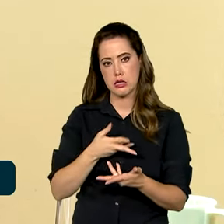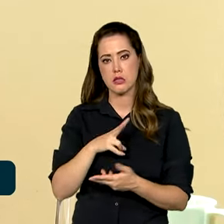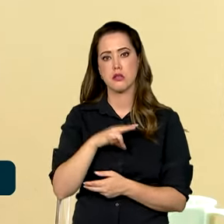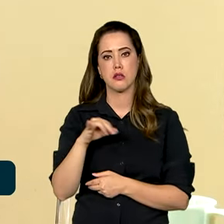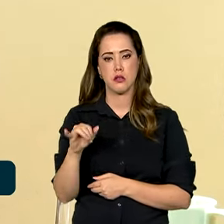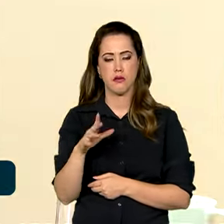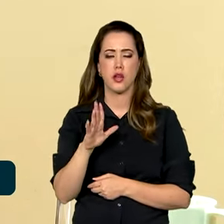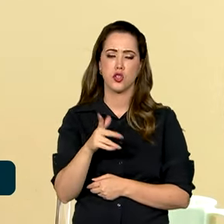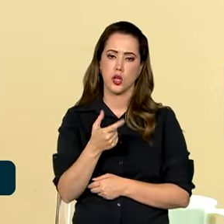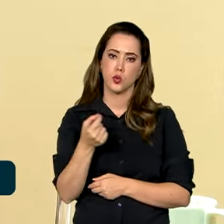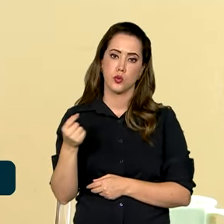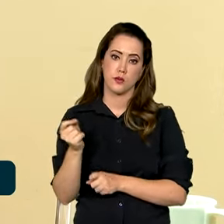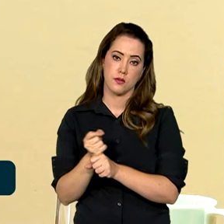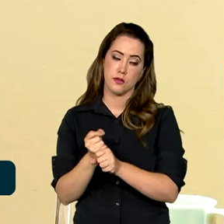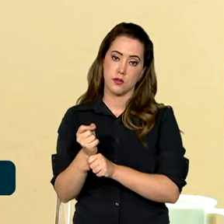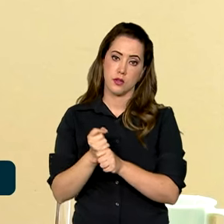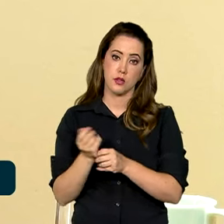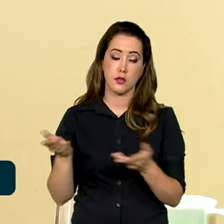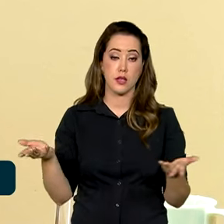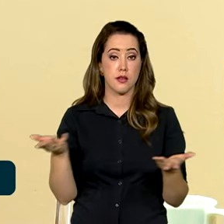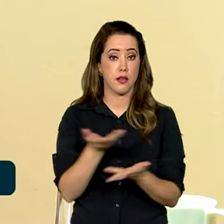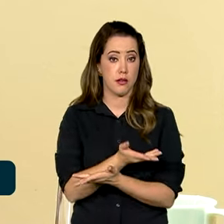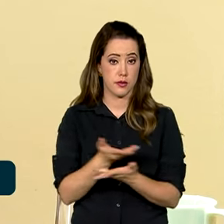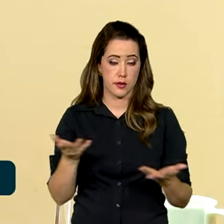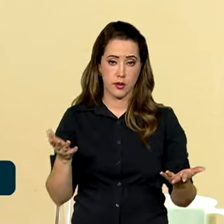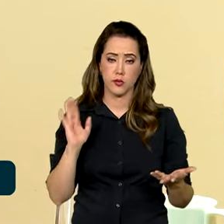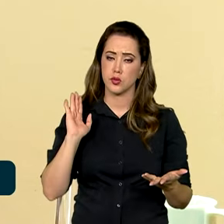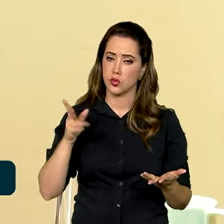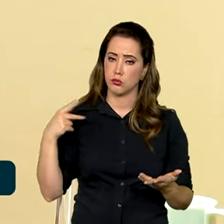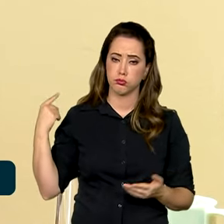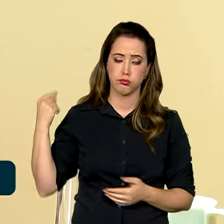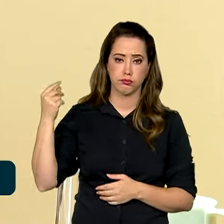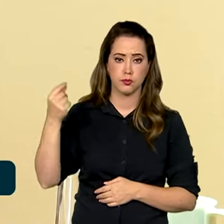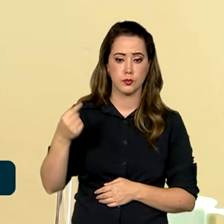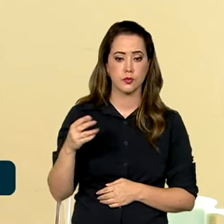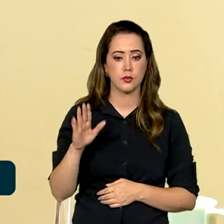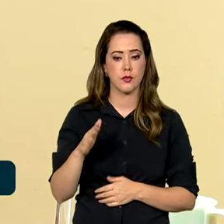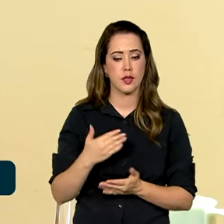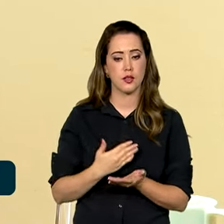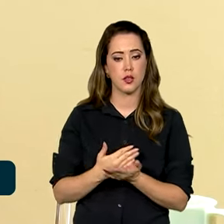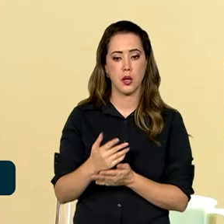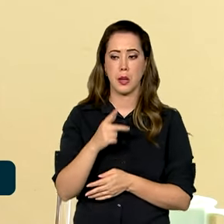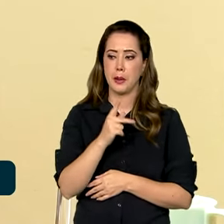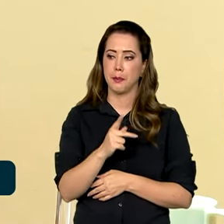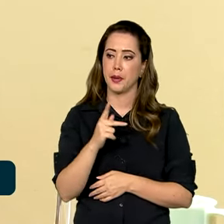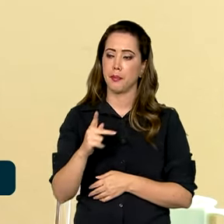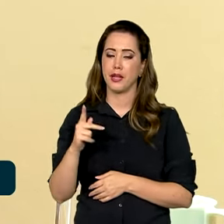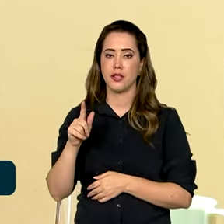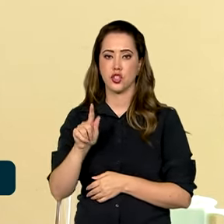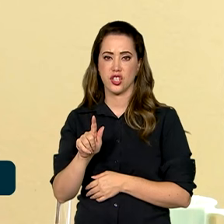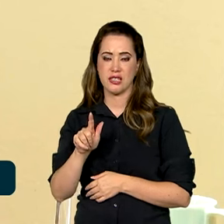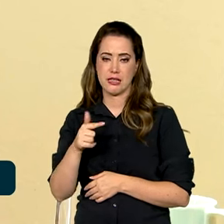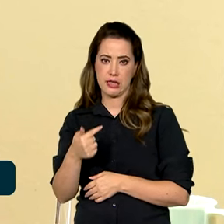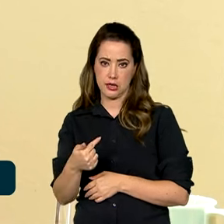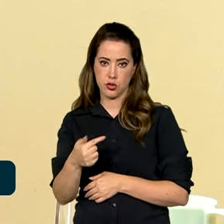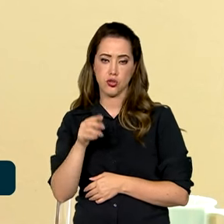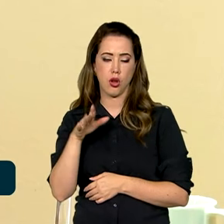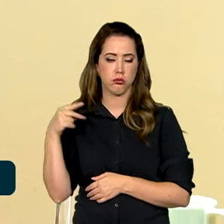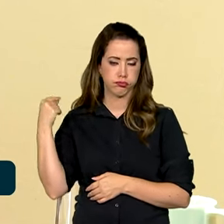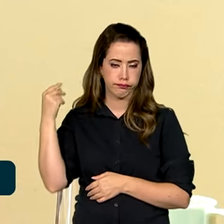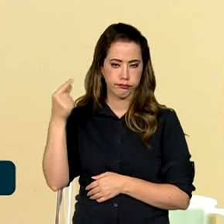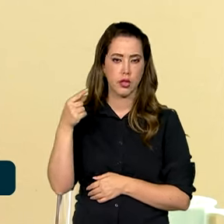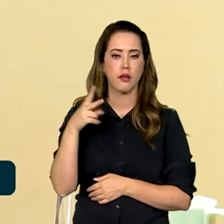fazer 200 anos. Essa cooperação que vem desde o PPG-7 de forma muito intensa